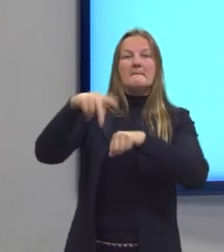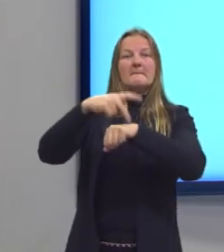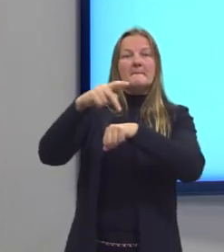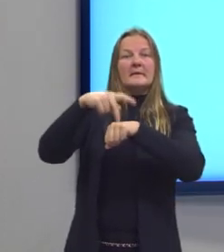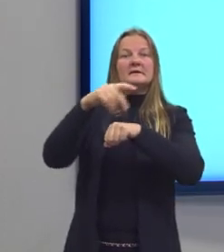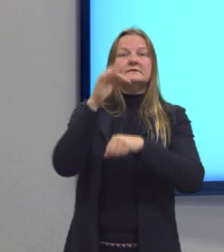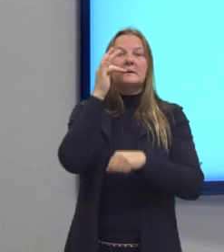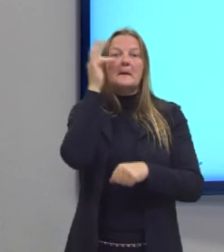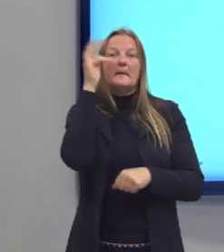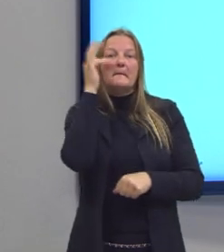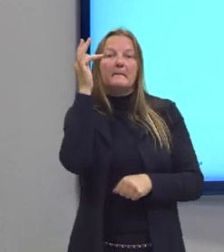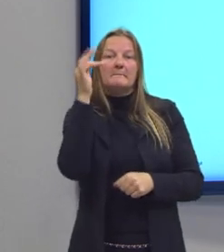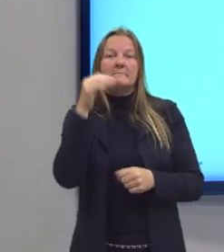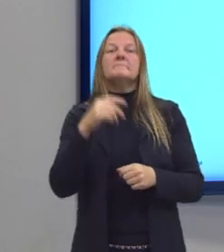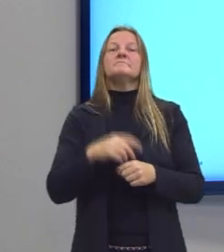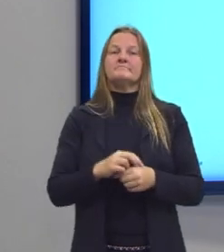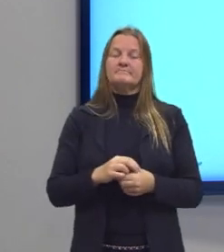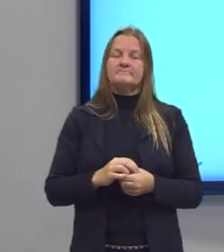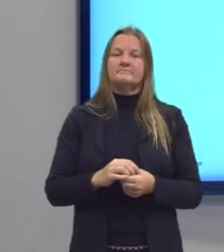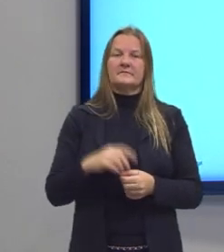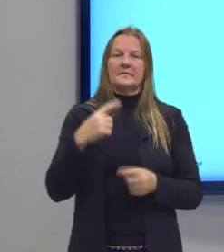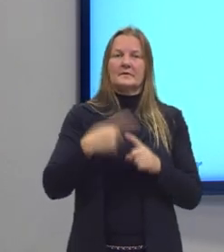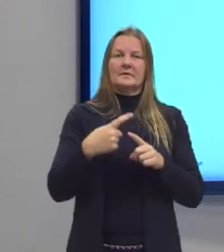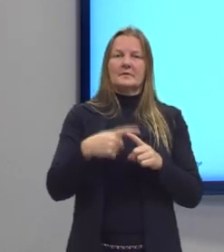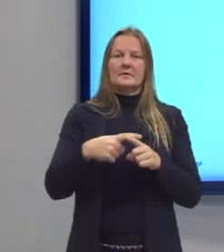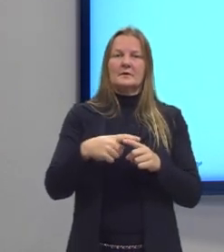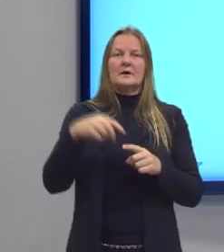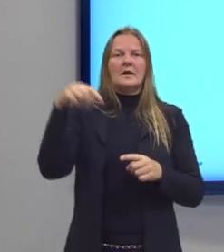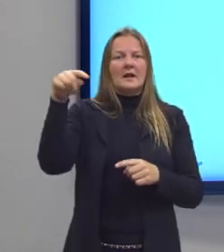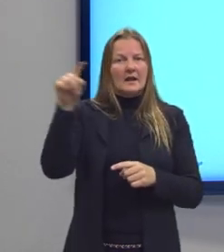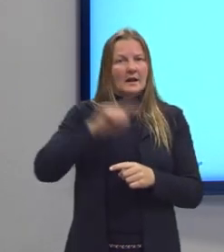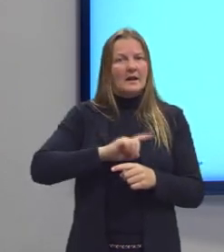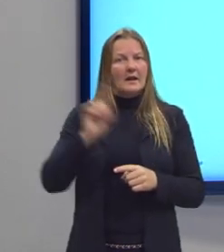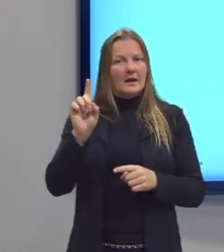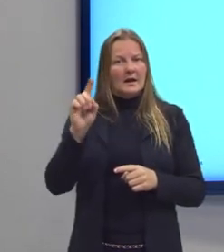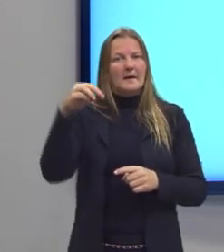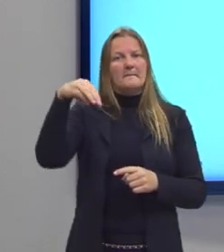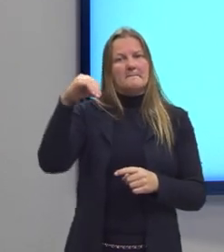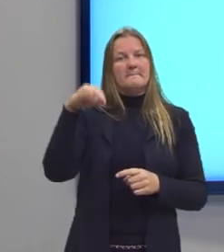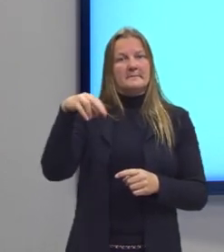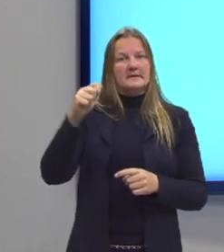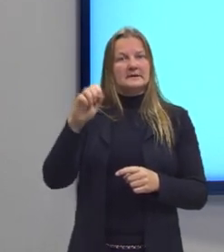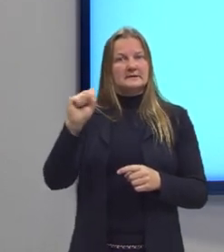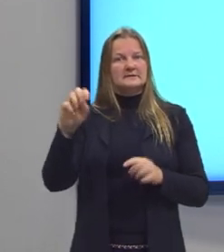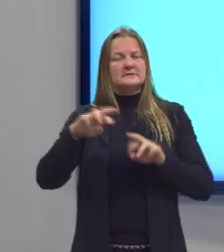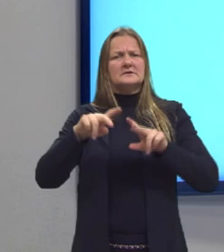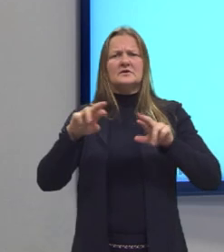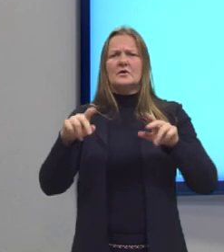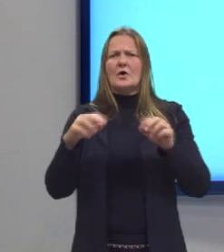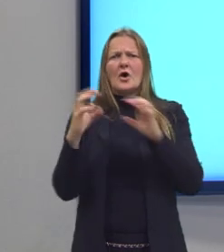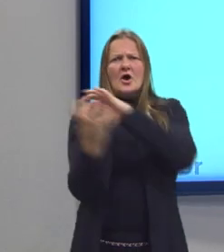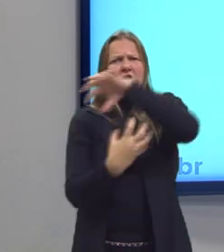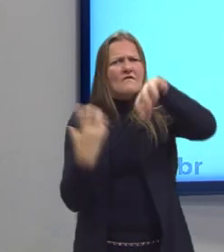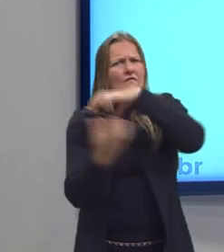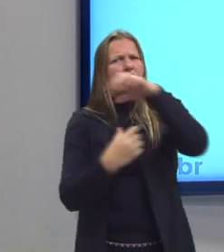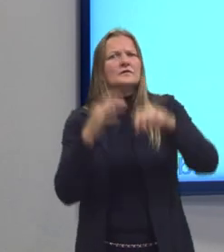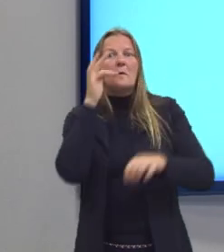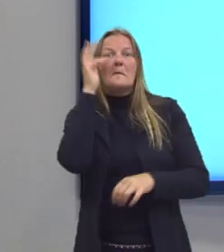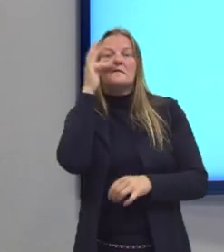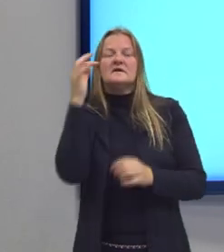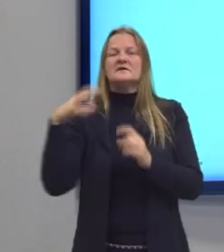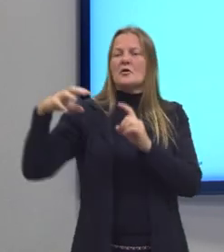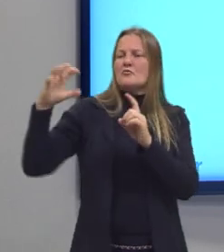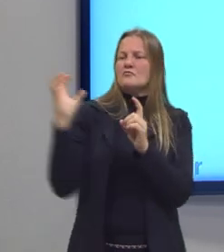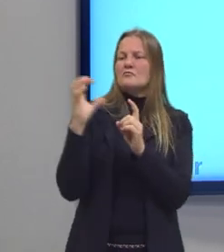que a conjuração mineira tem os princípios de liberdade, igualdade e fraternidade da Revolução Francesa. Então, a